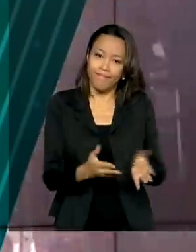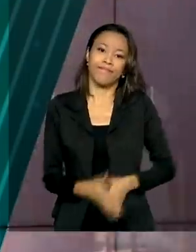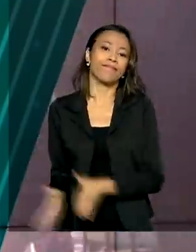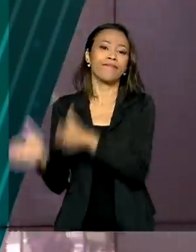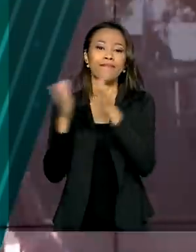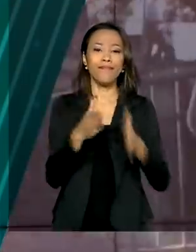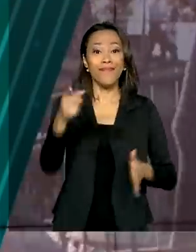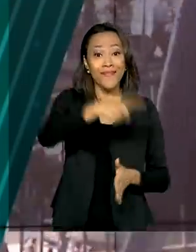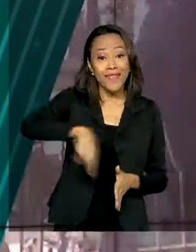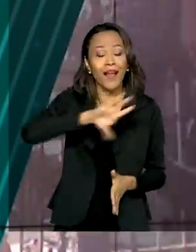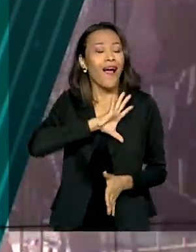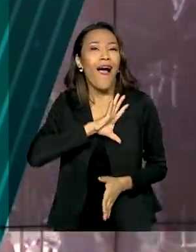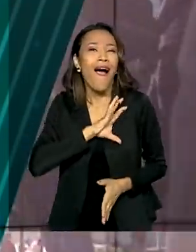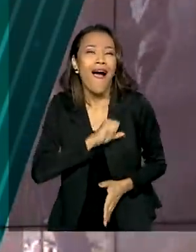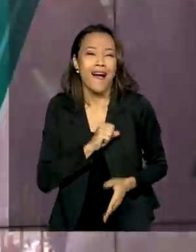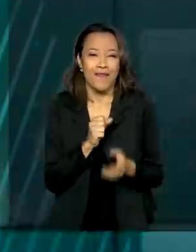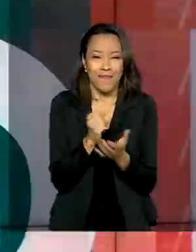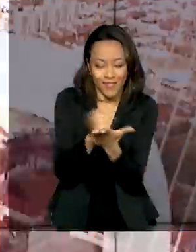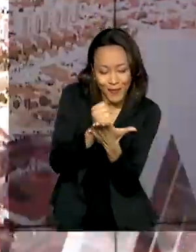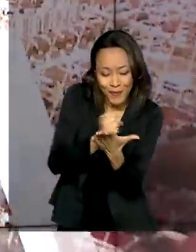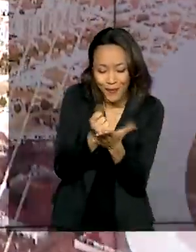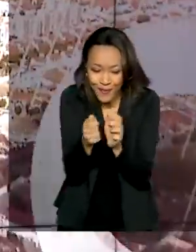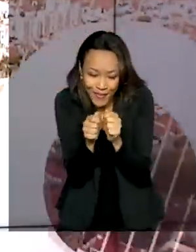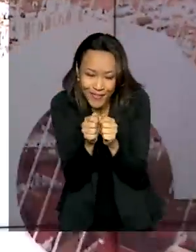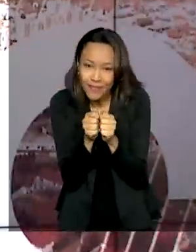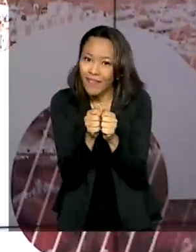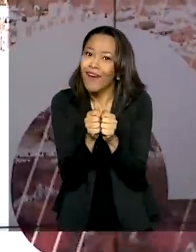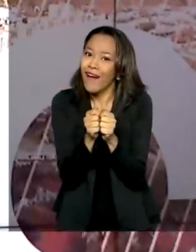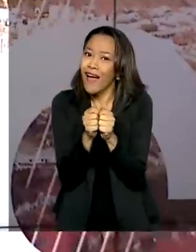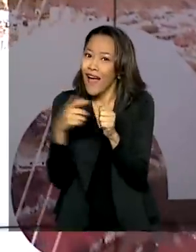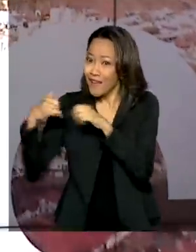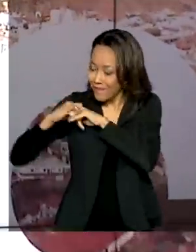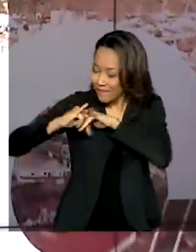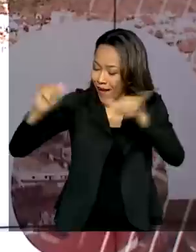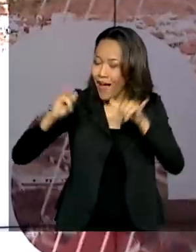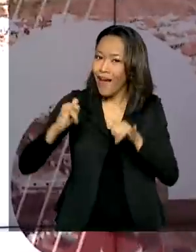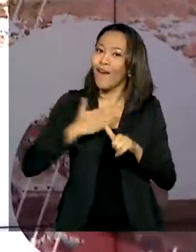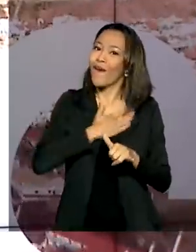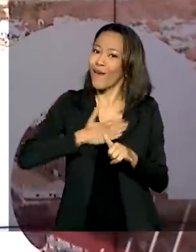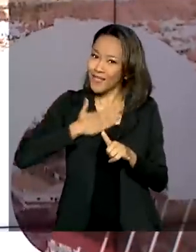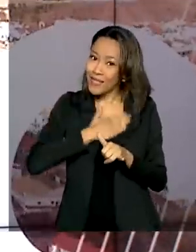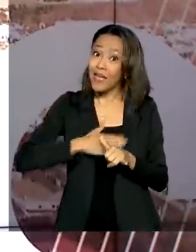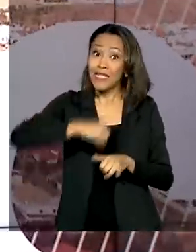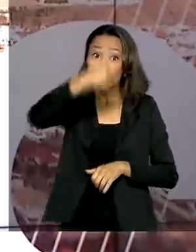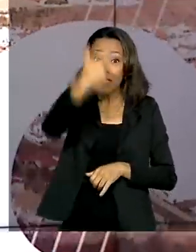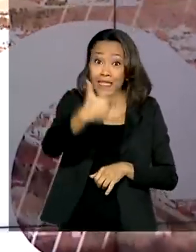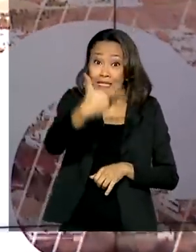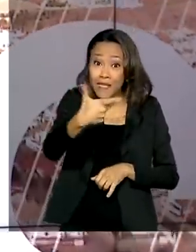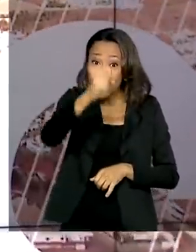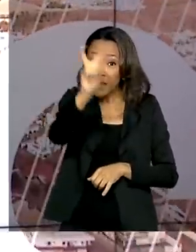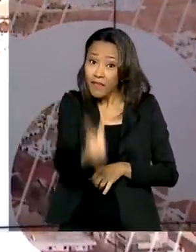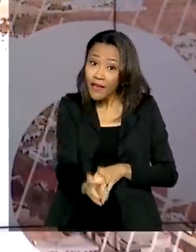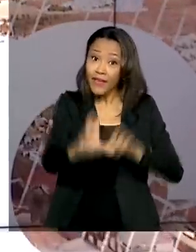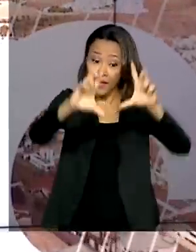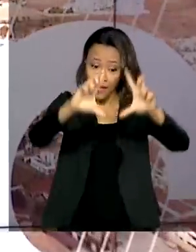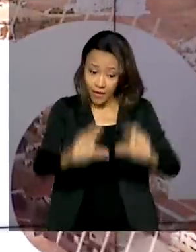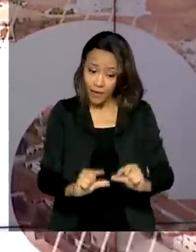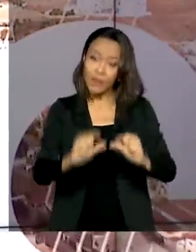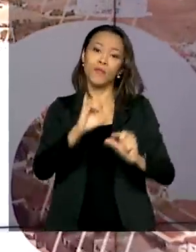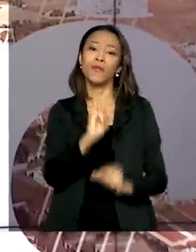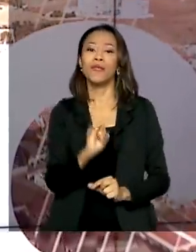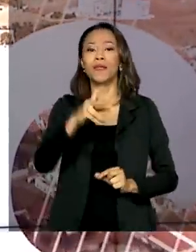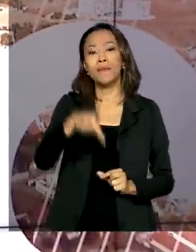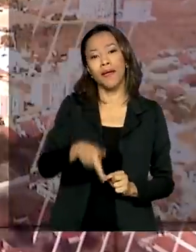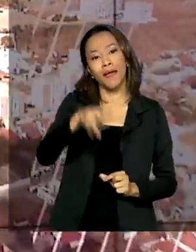amantes de videogame vão gostar dessa notícia. O governo reduziu pela segunda vez a alíquota de IPI para consoles,